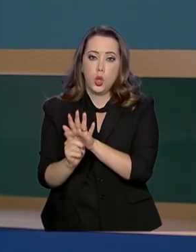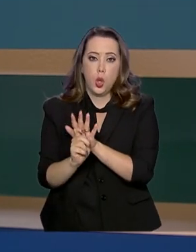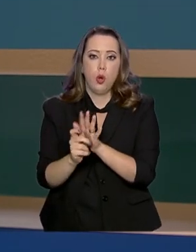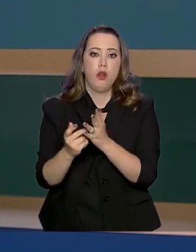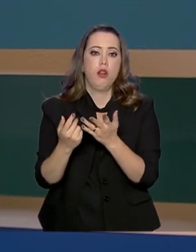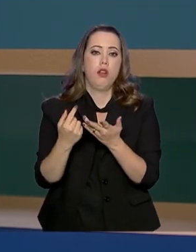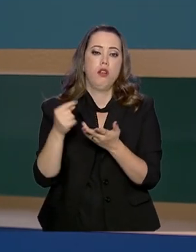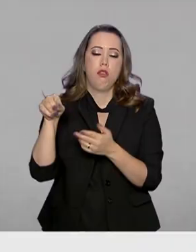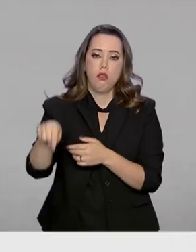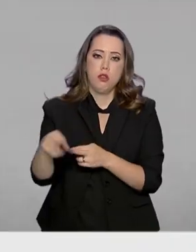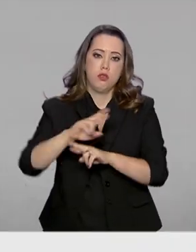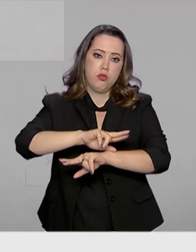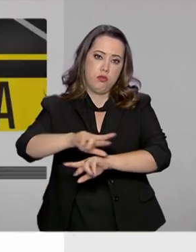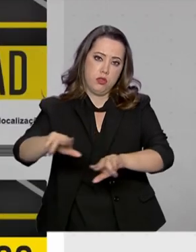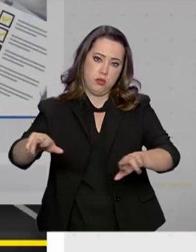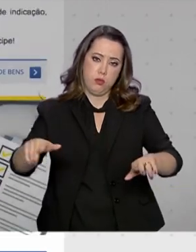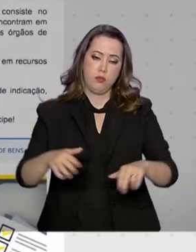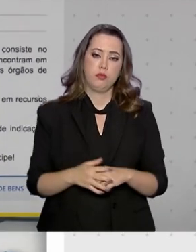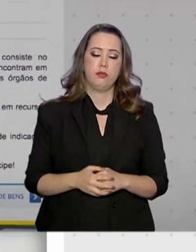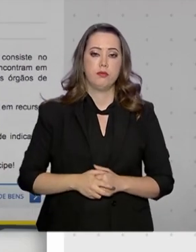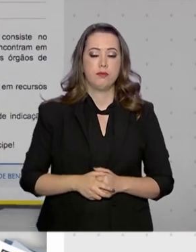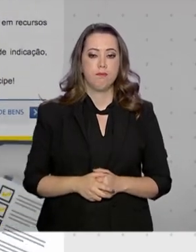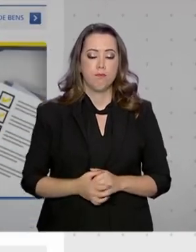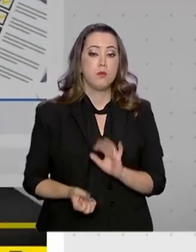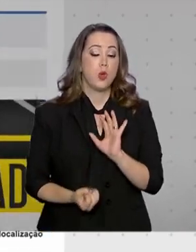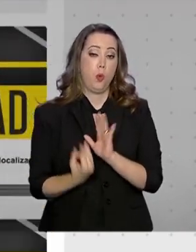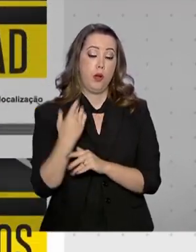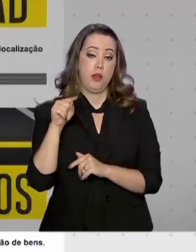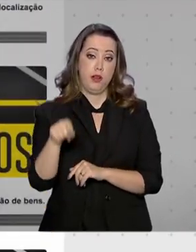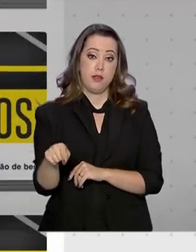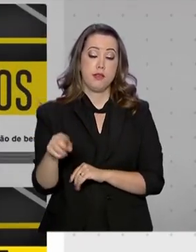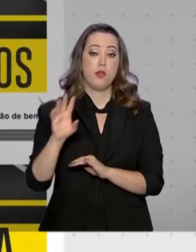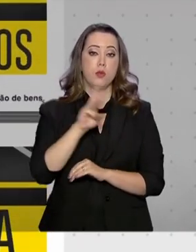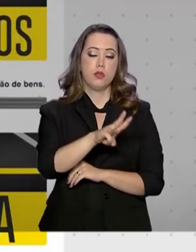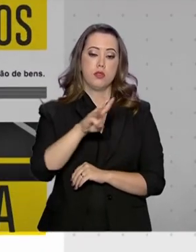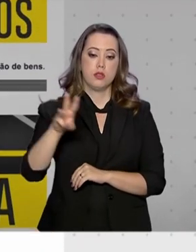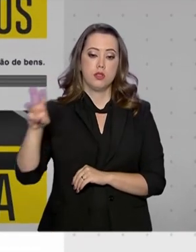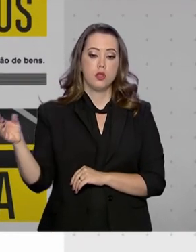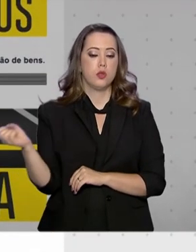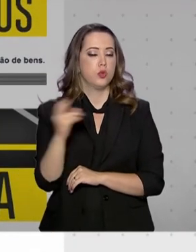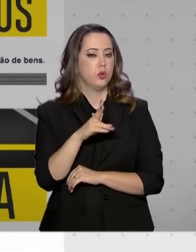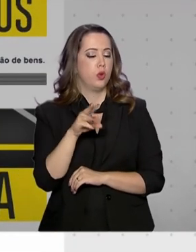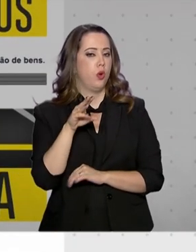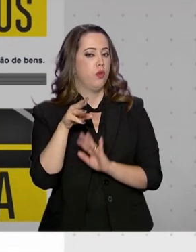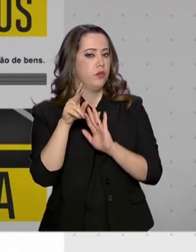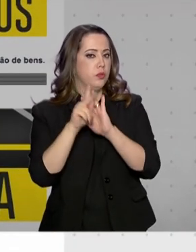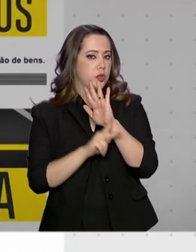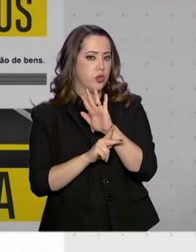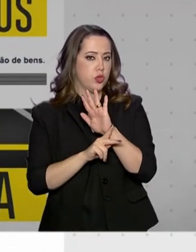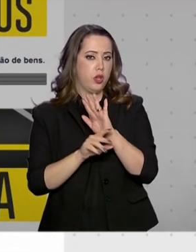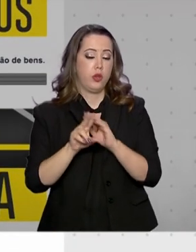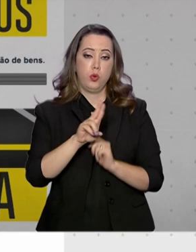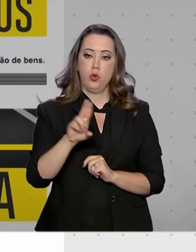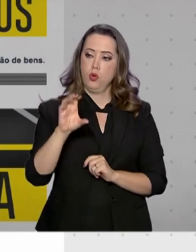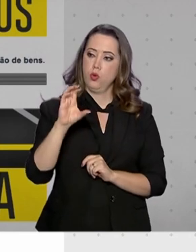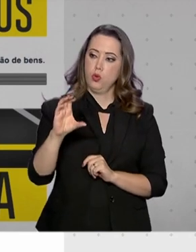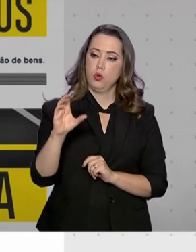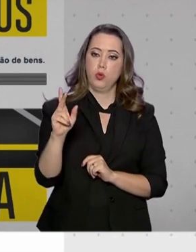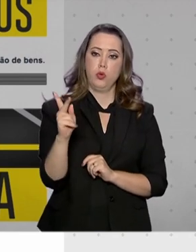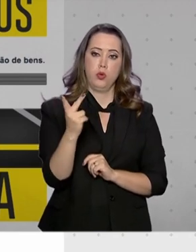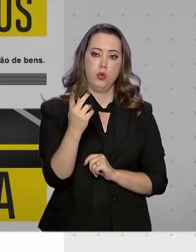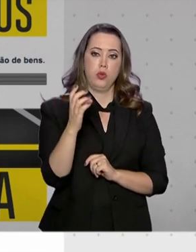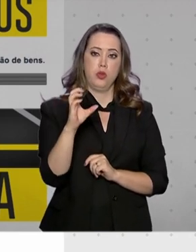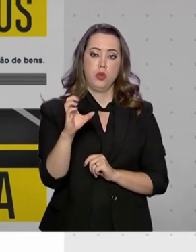outros bens. Com a criação deste banco de dados, o novo projeto chamado Check-in deve agilizar a